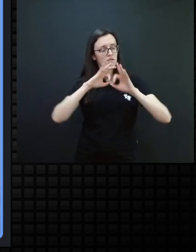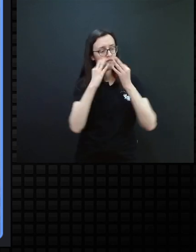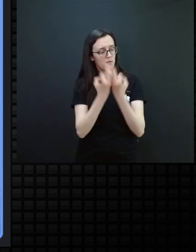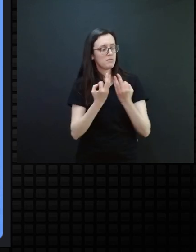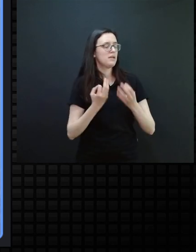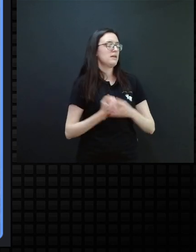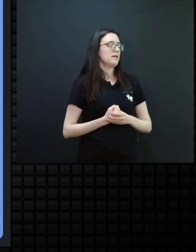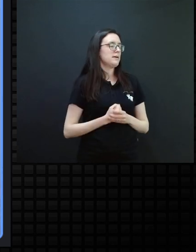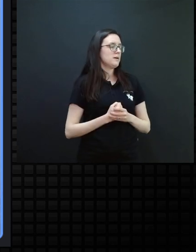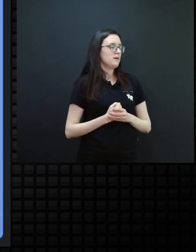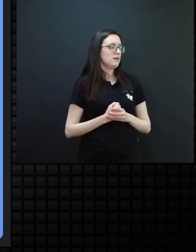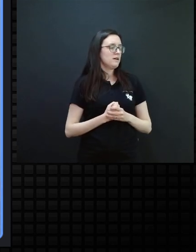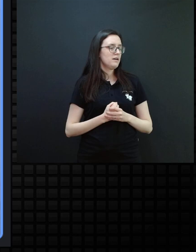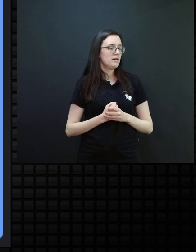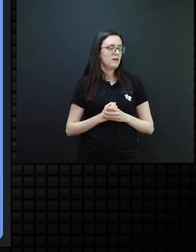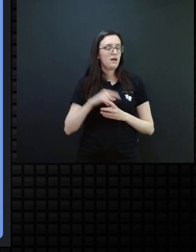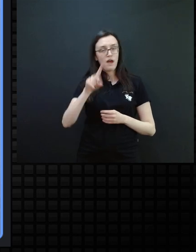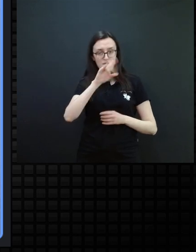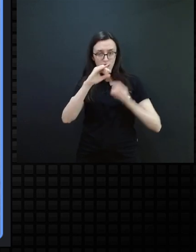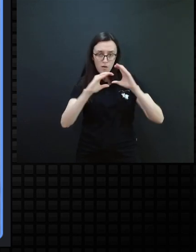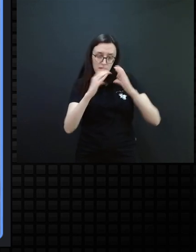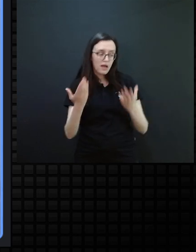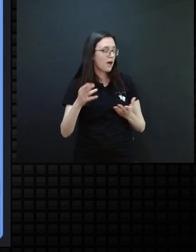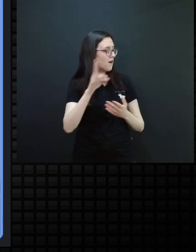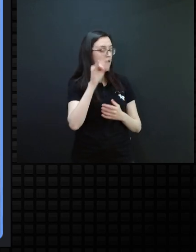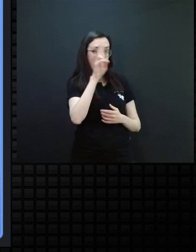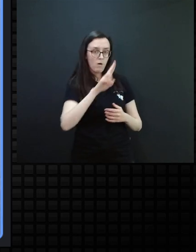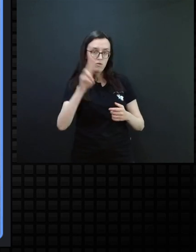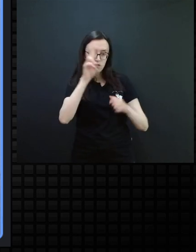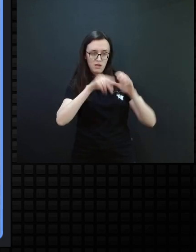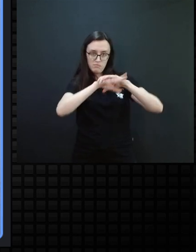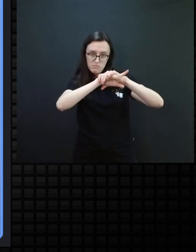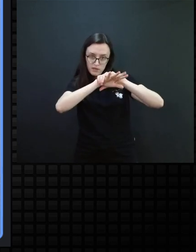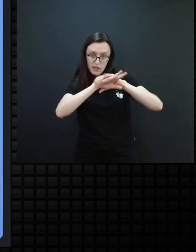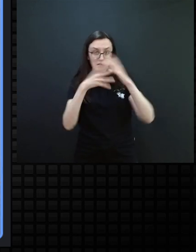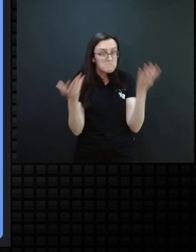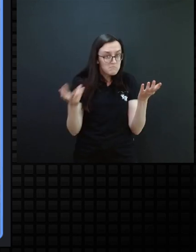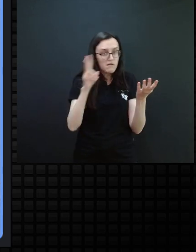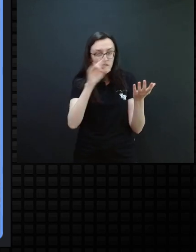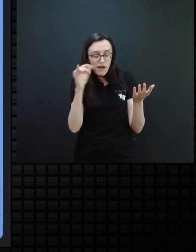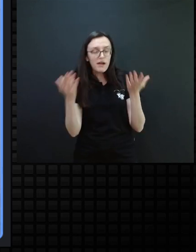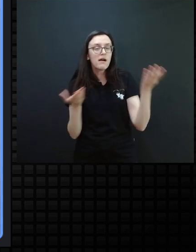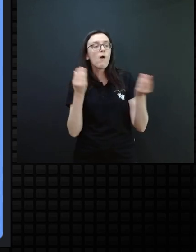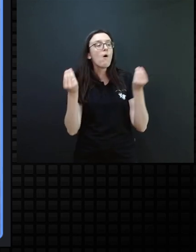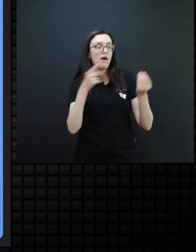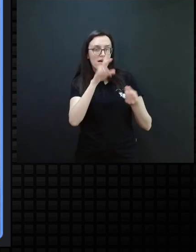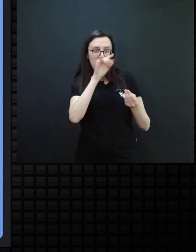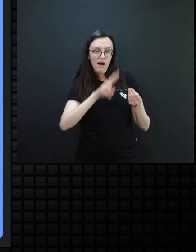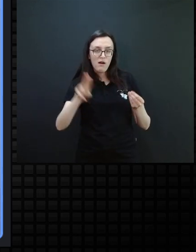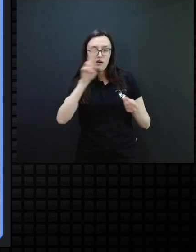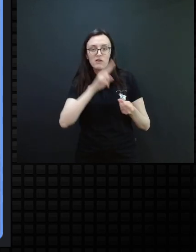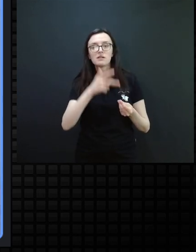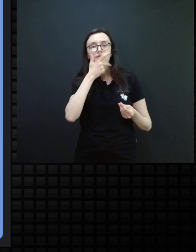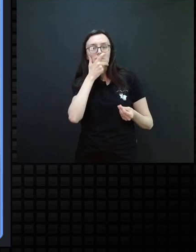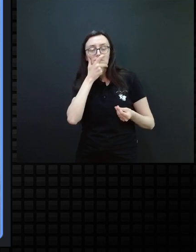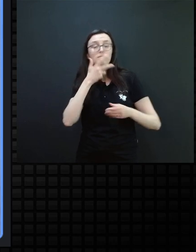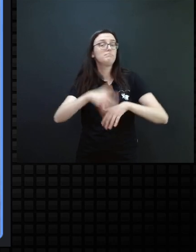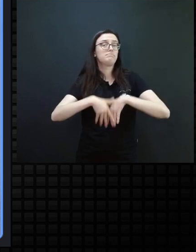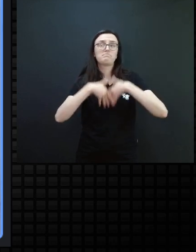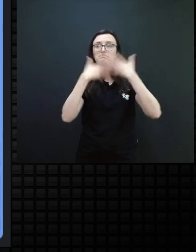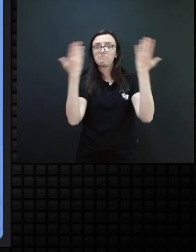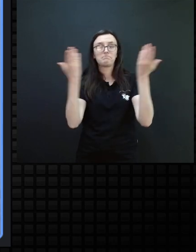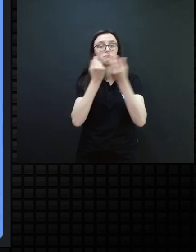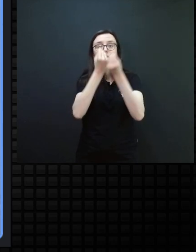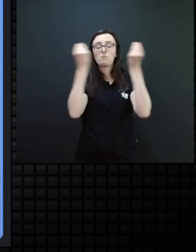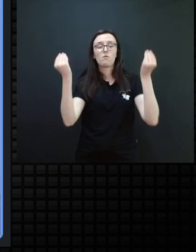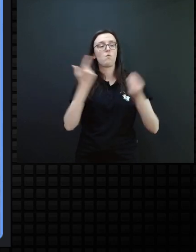já é... Ele vai se comunicar? Ele vai usar Libra Sátil? Né? Ele vai usar Tadoma? Então, porque as pessoas